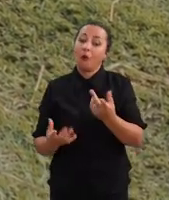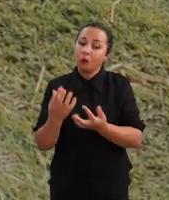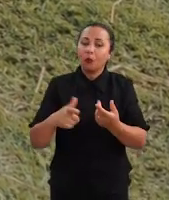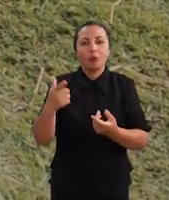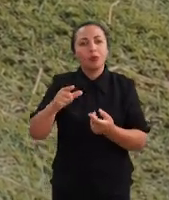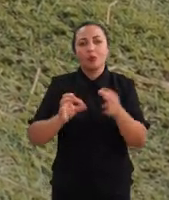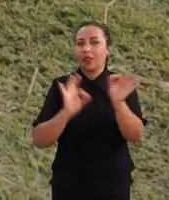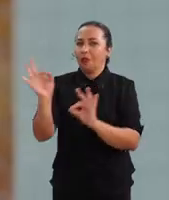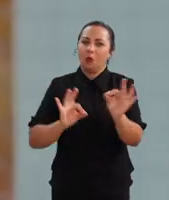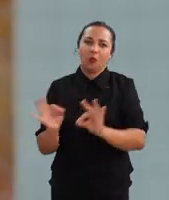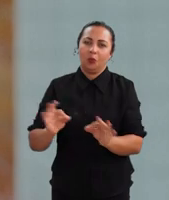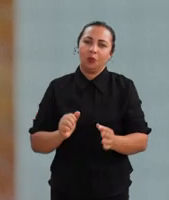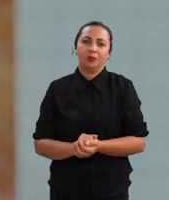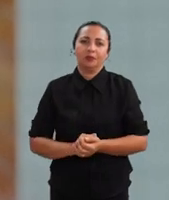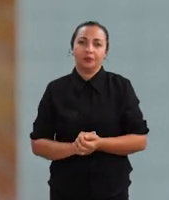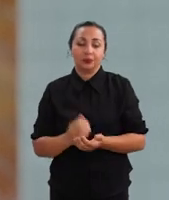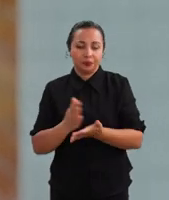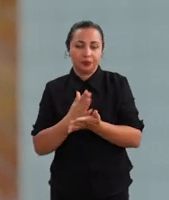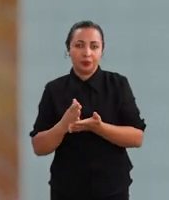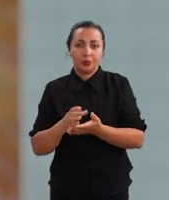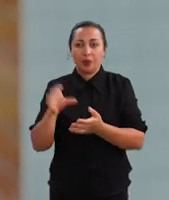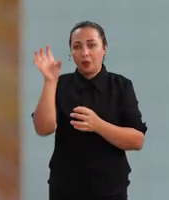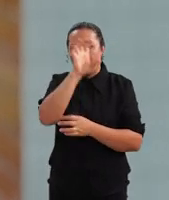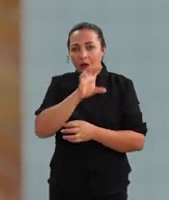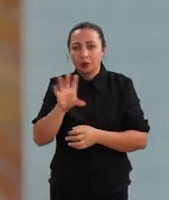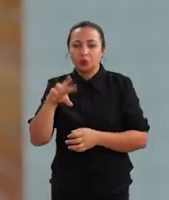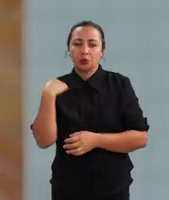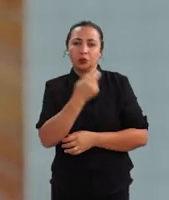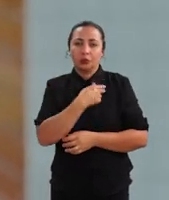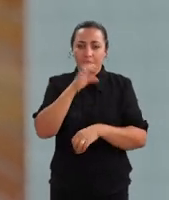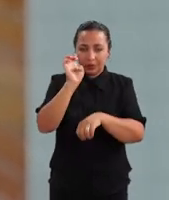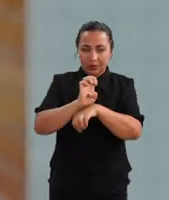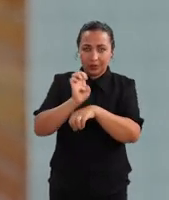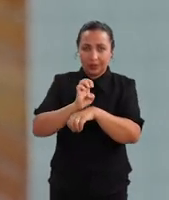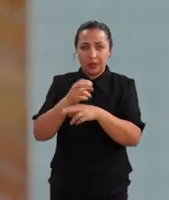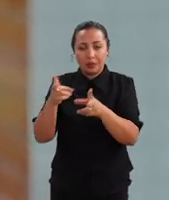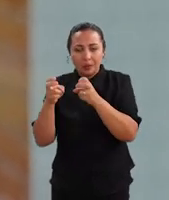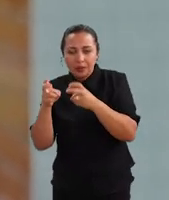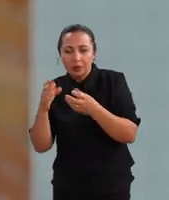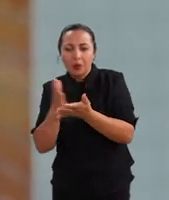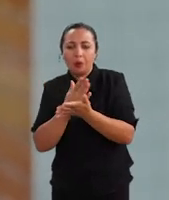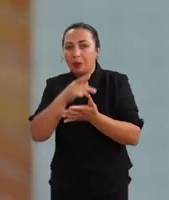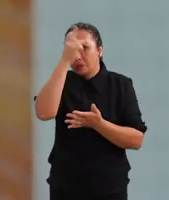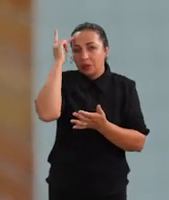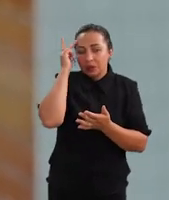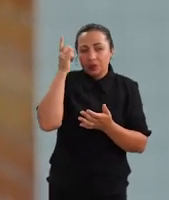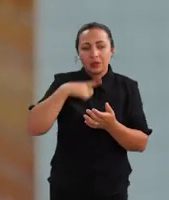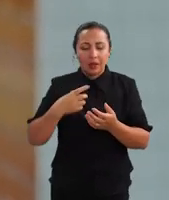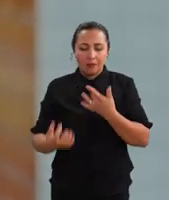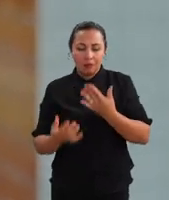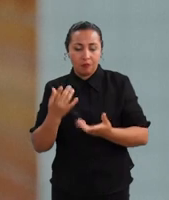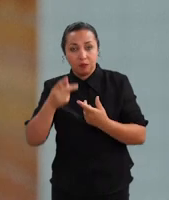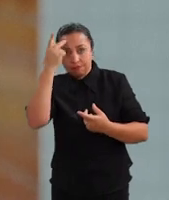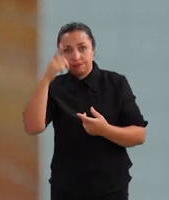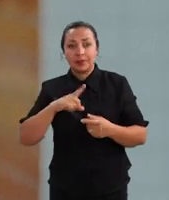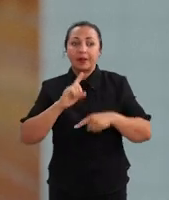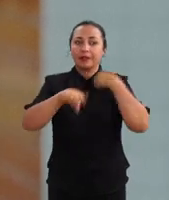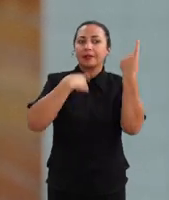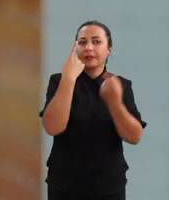descontrolado. Em determinadas regiões do nosso estado, a gente já identificou que algumas pessoas colocam fogo para que,